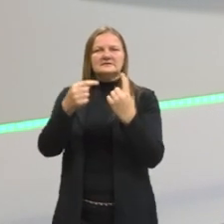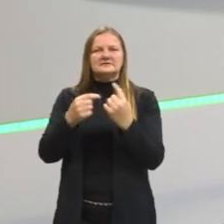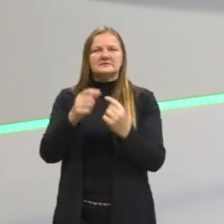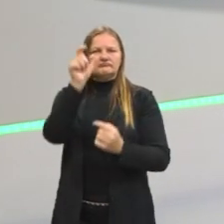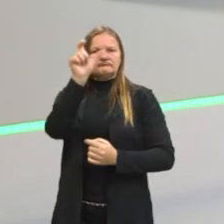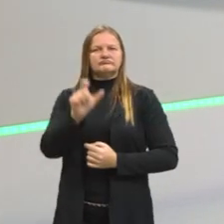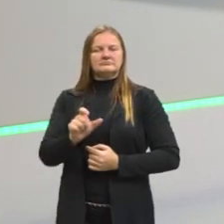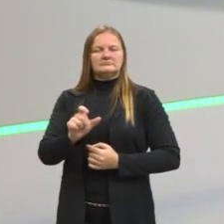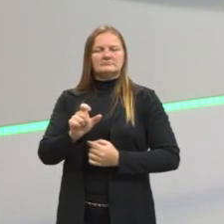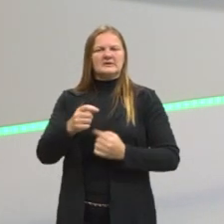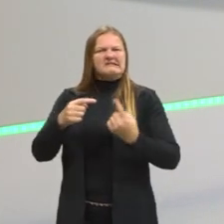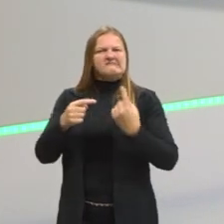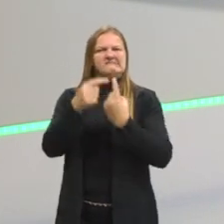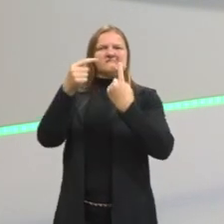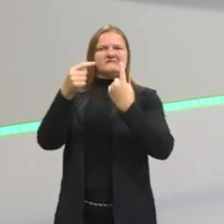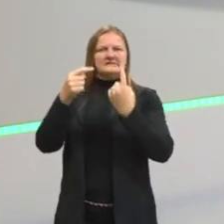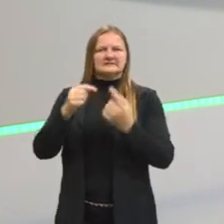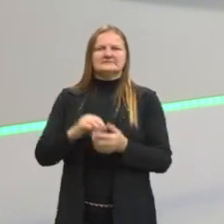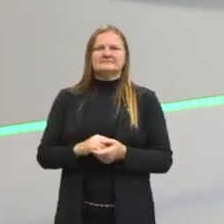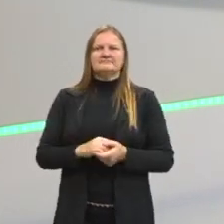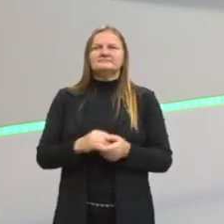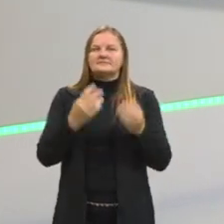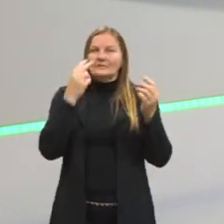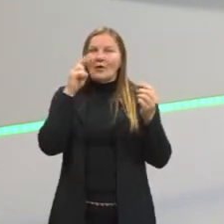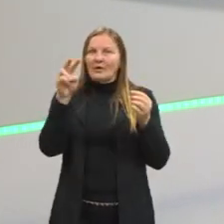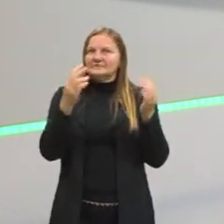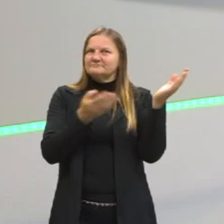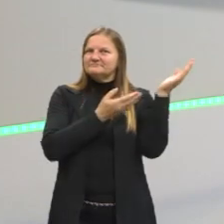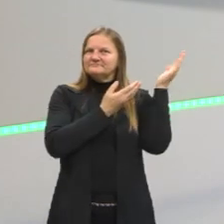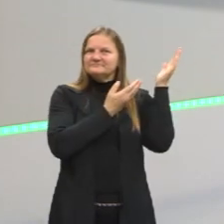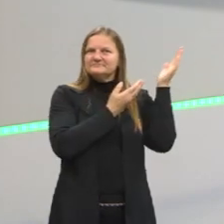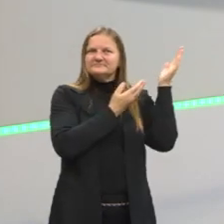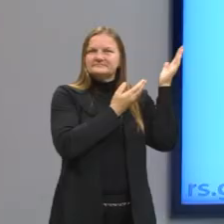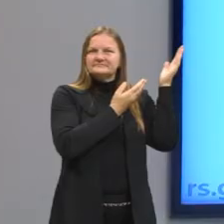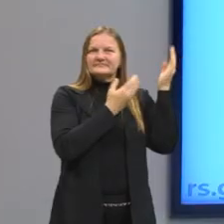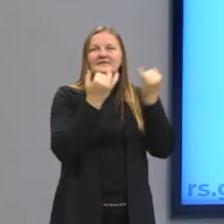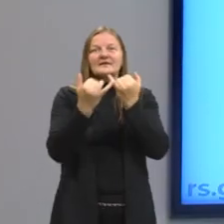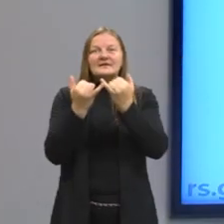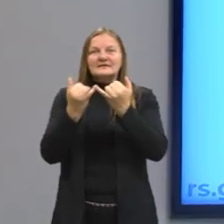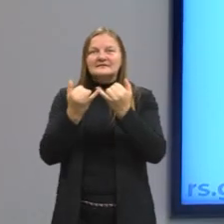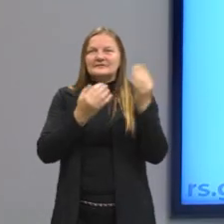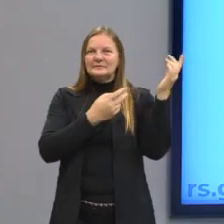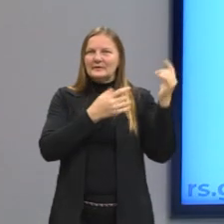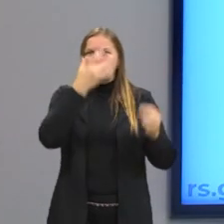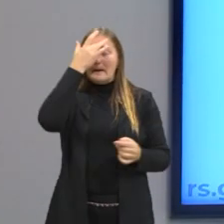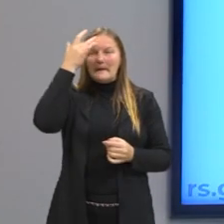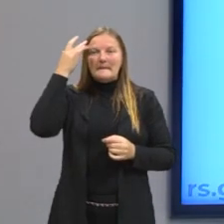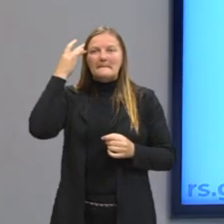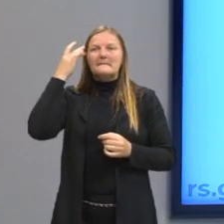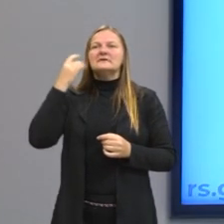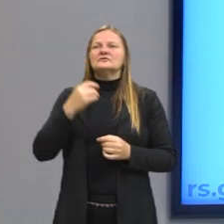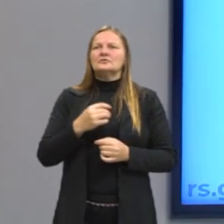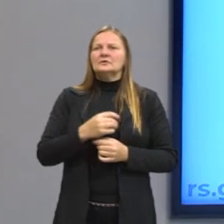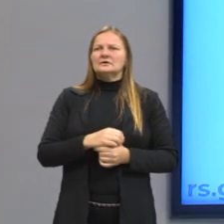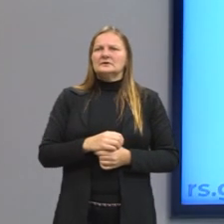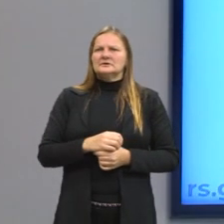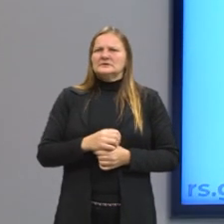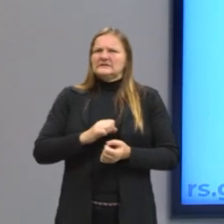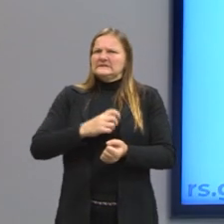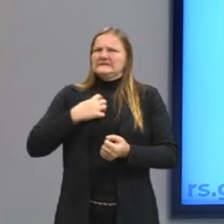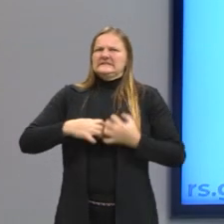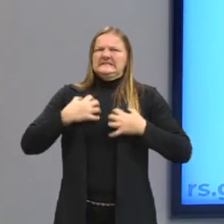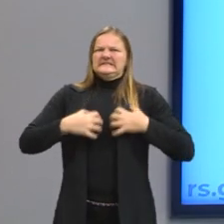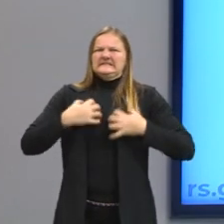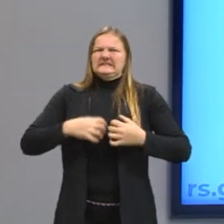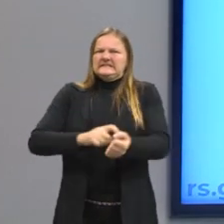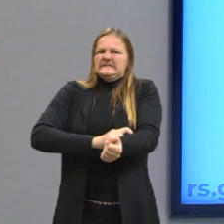outro dessa zona de conforto. Olhem ali o exemplo que a gente tem. A gente tem uma pessoa com uma cara bem irritada, gente